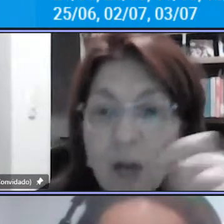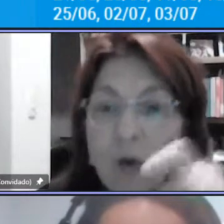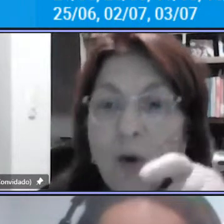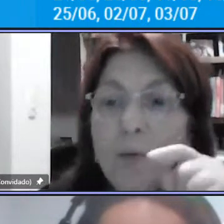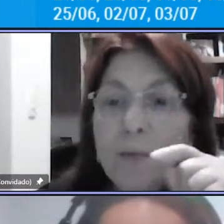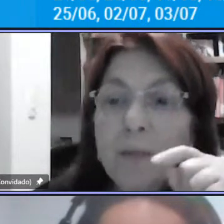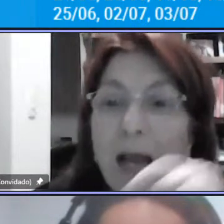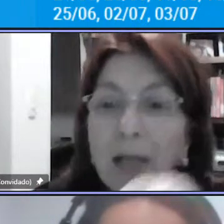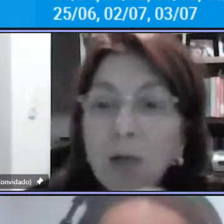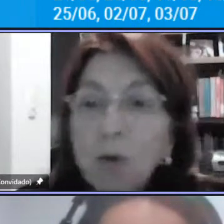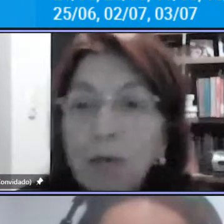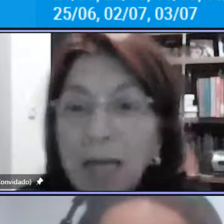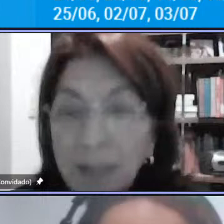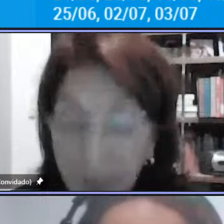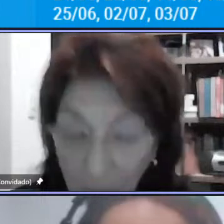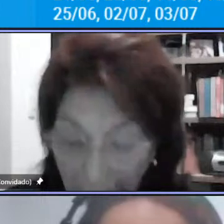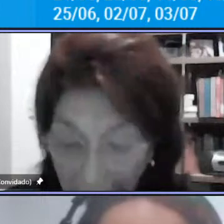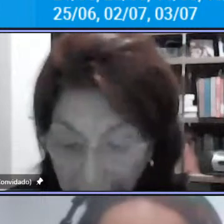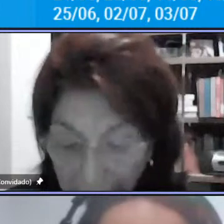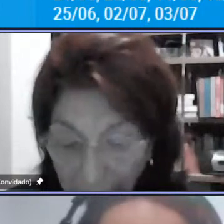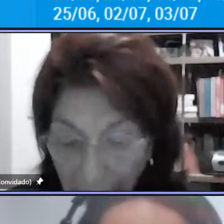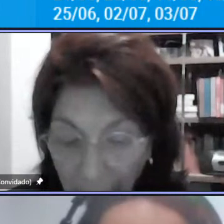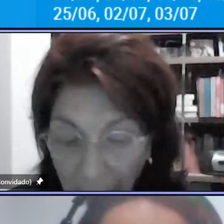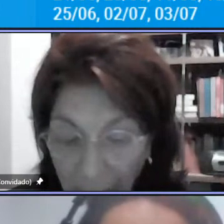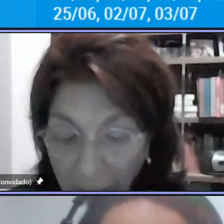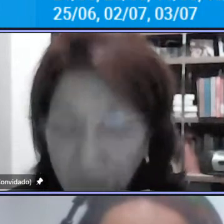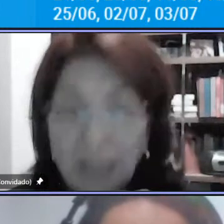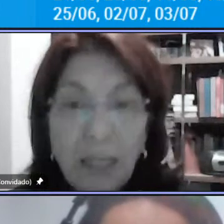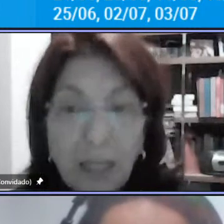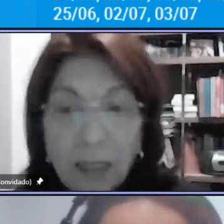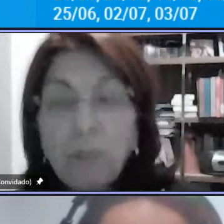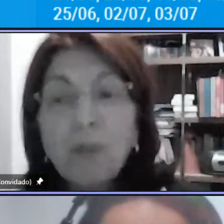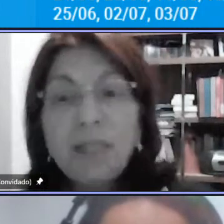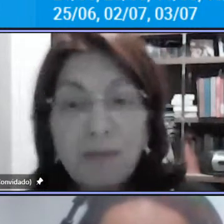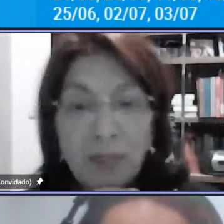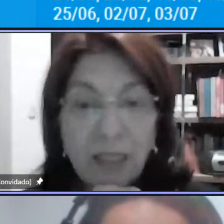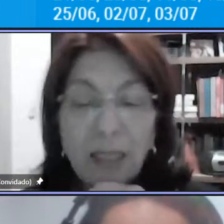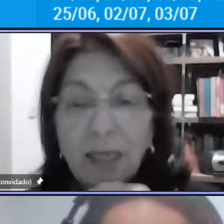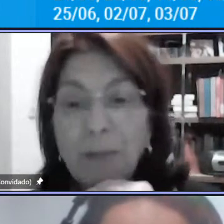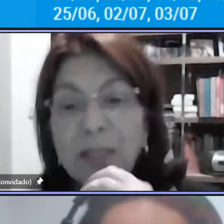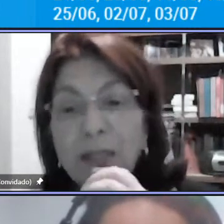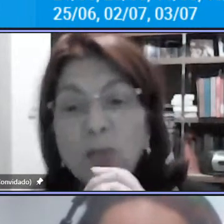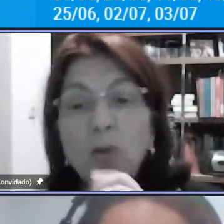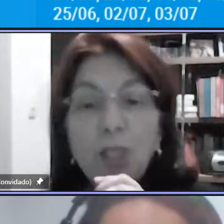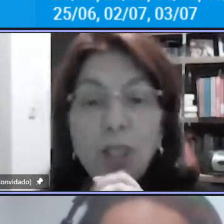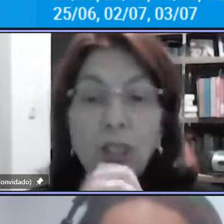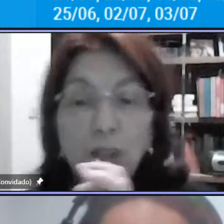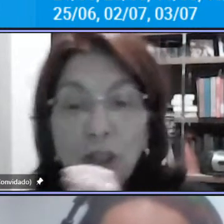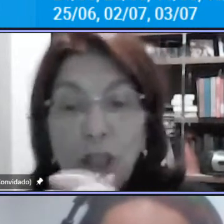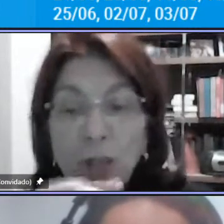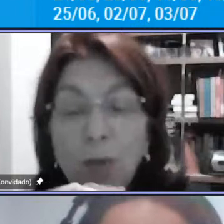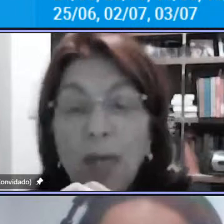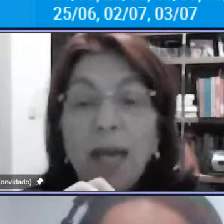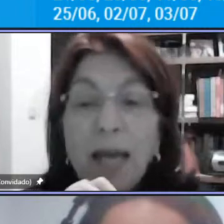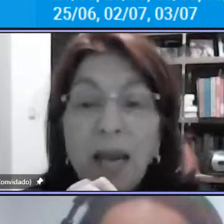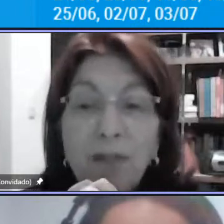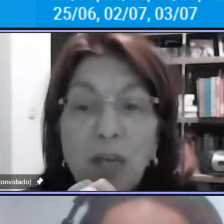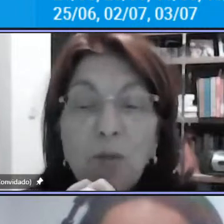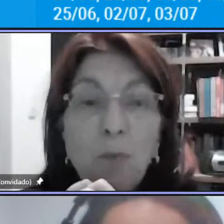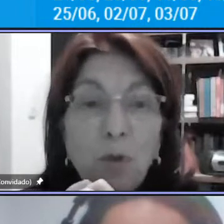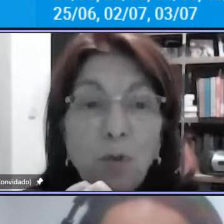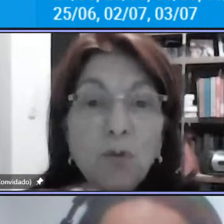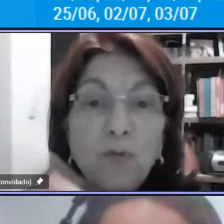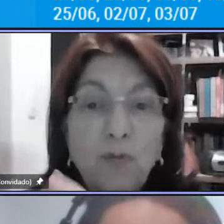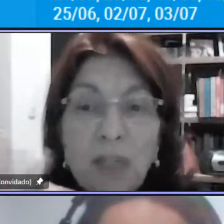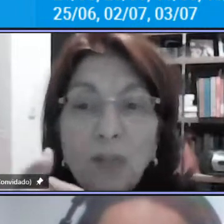finalizar com a colocação da da Frederica pois é Frederica a pesquisa origem e destino ela